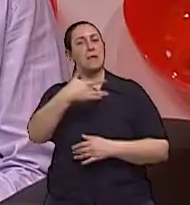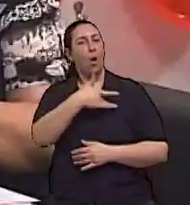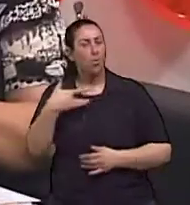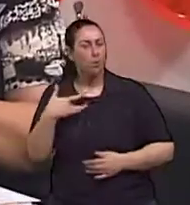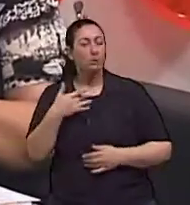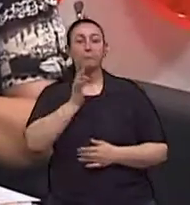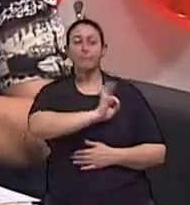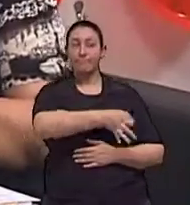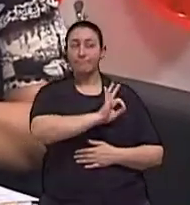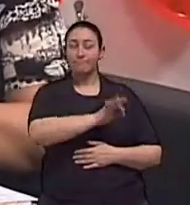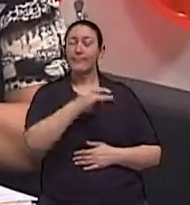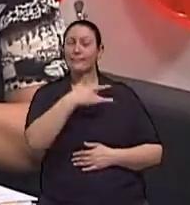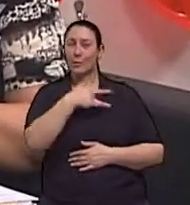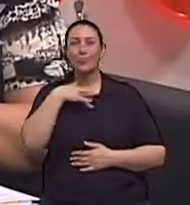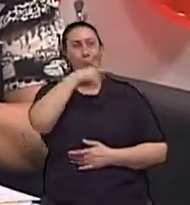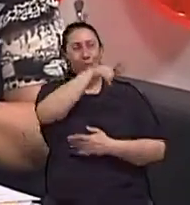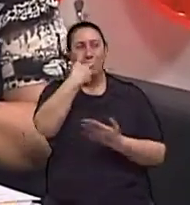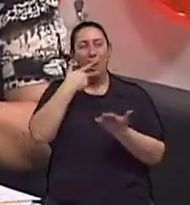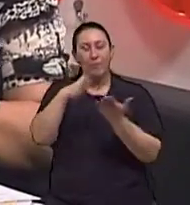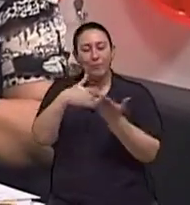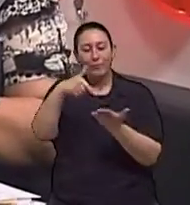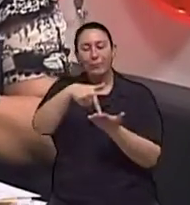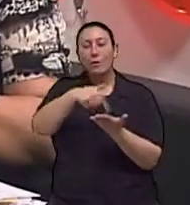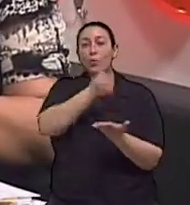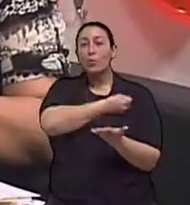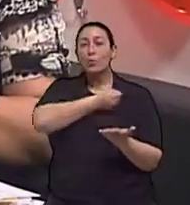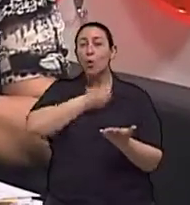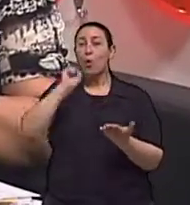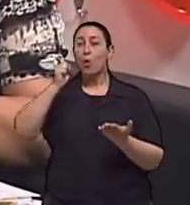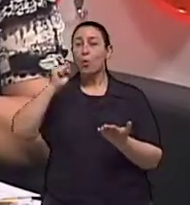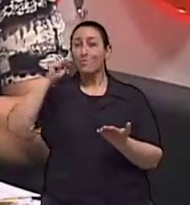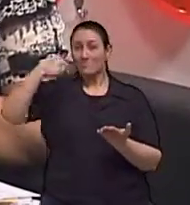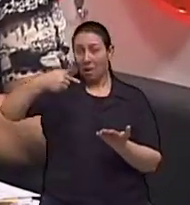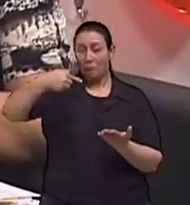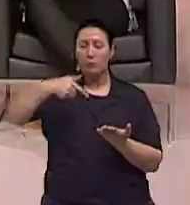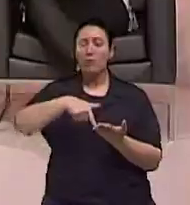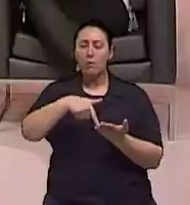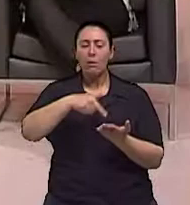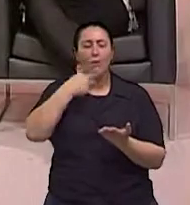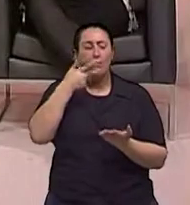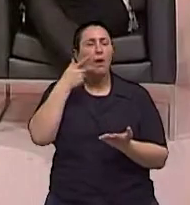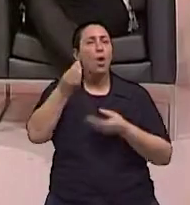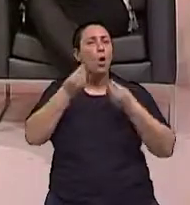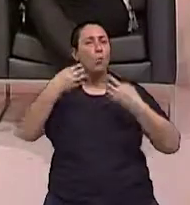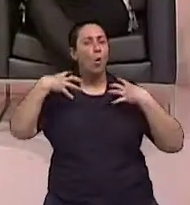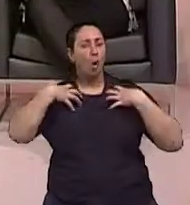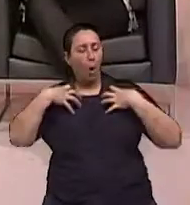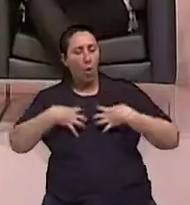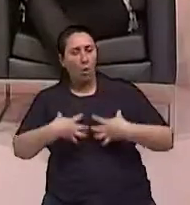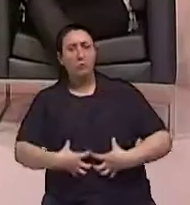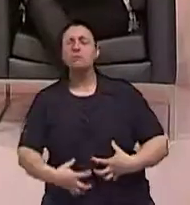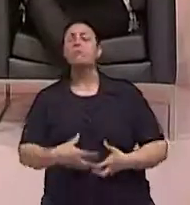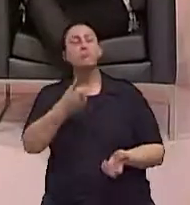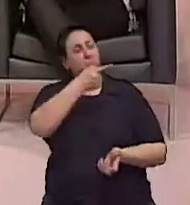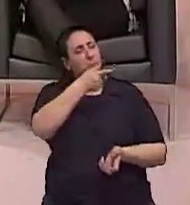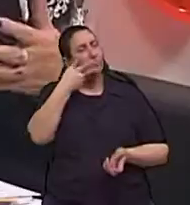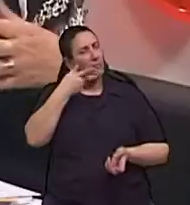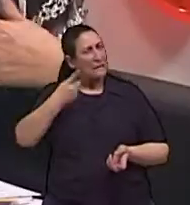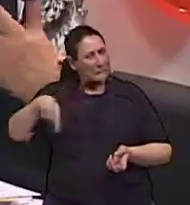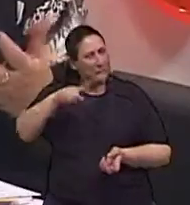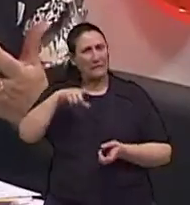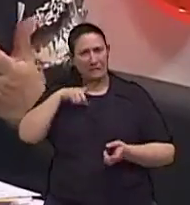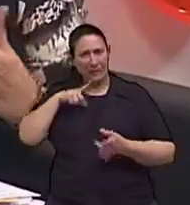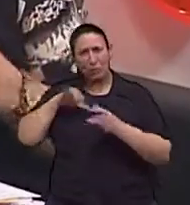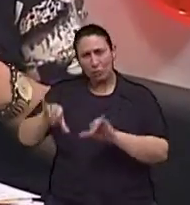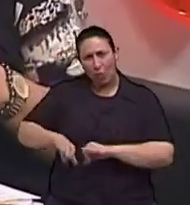me chama a atenção aqui na página 87 relação psicológica dos órgãos vamos falar um pouquinho disso? É Os nossos órgãos sofrem